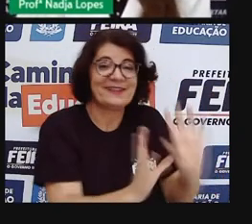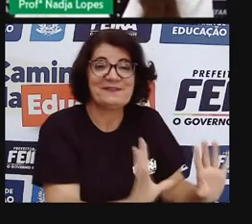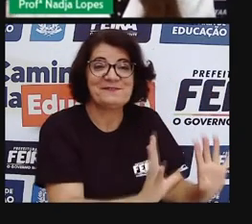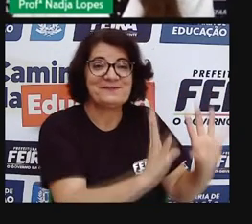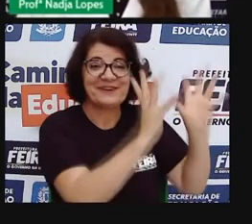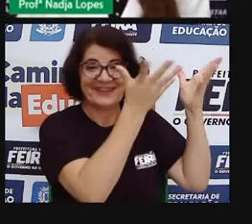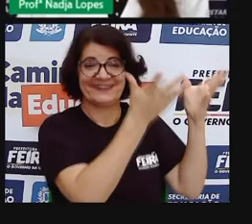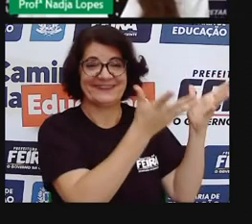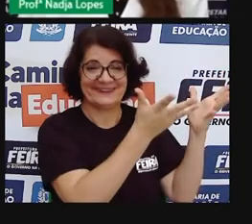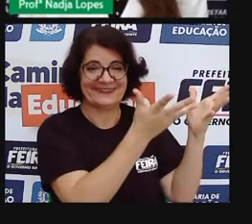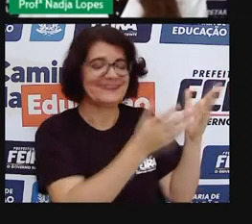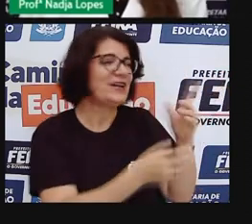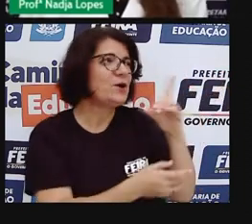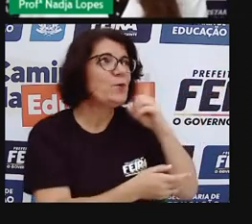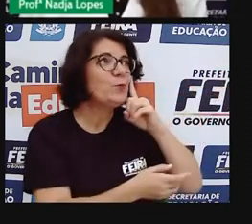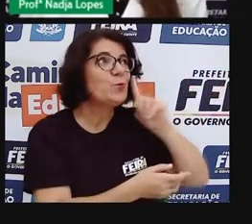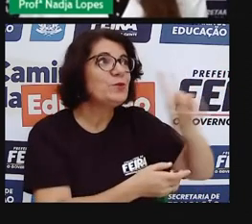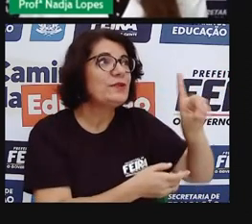Aquele dia da feira.